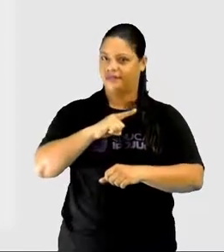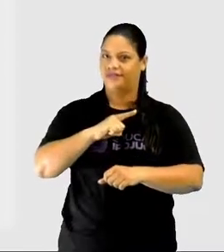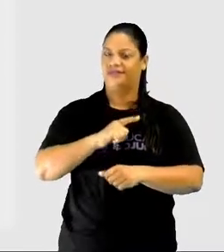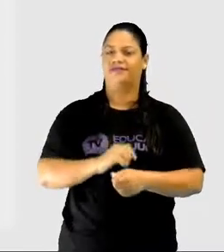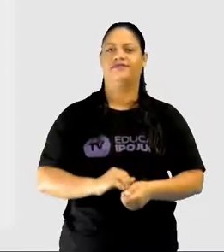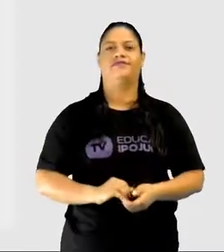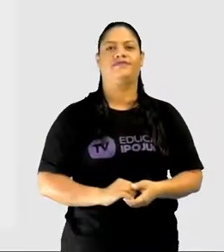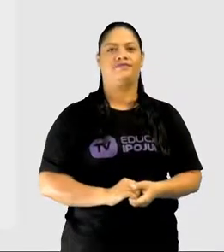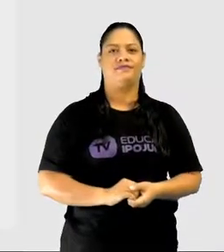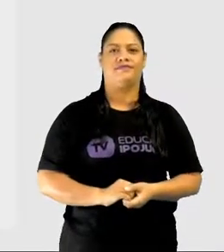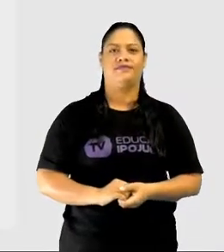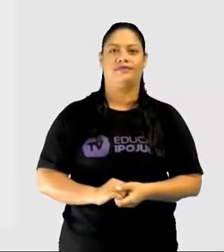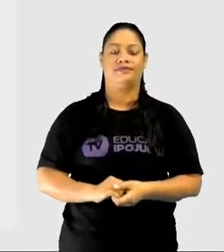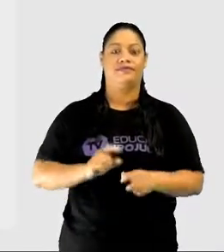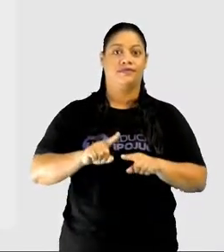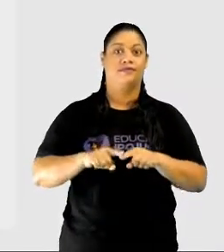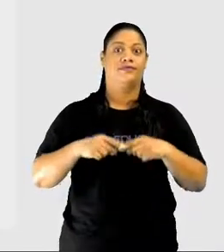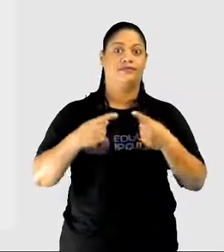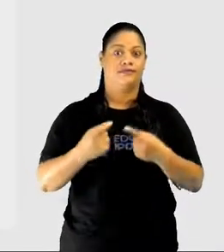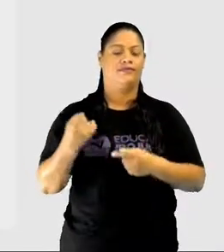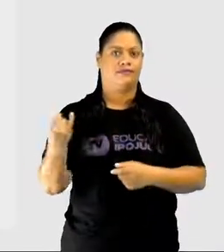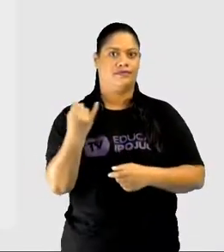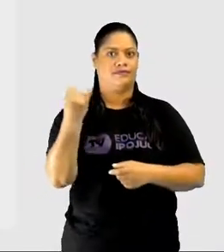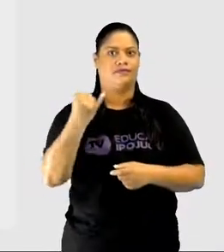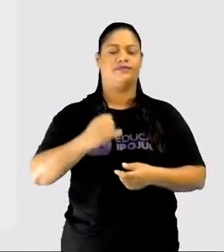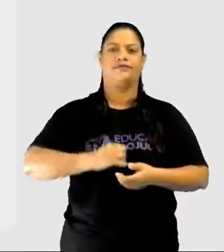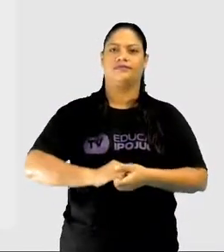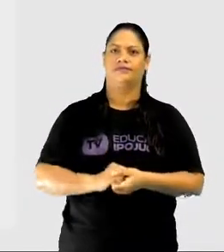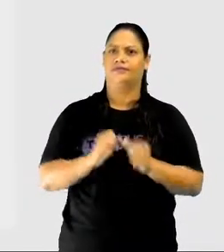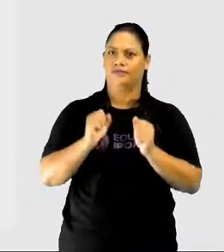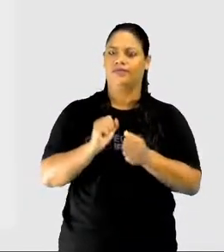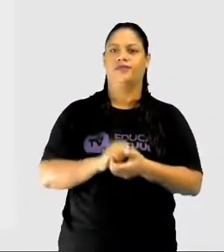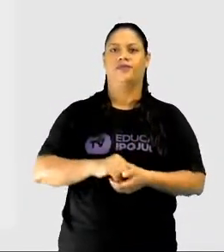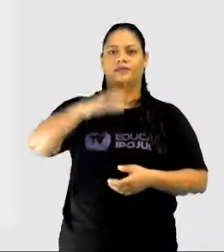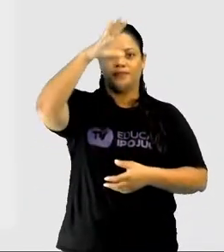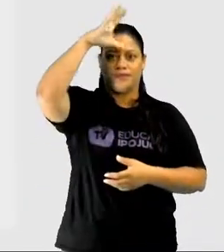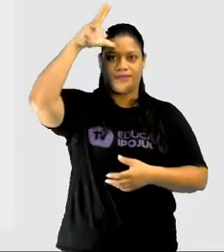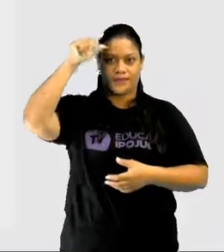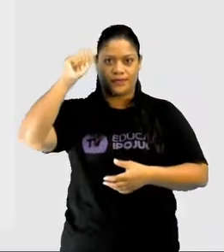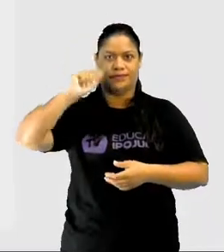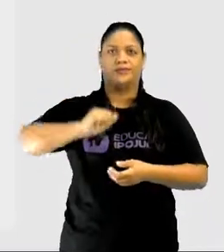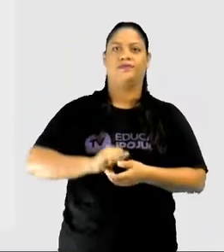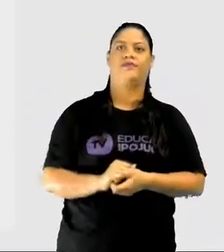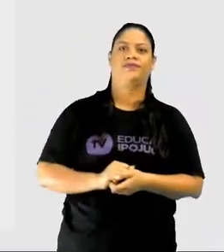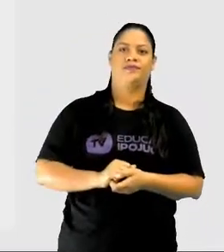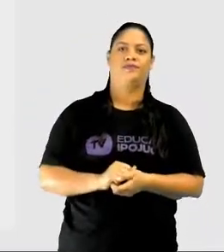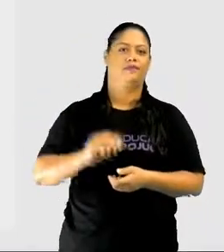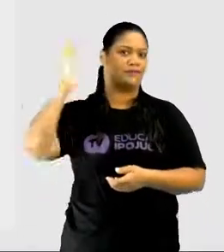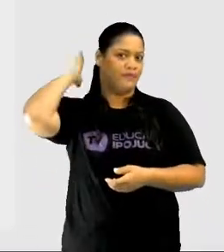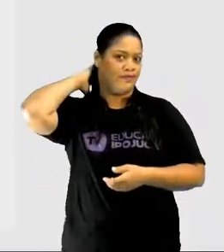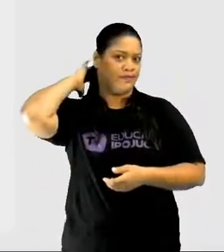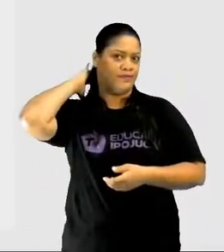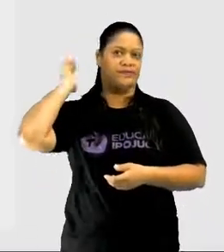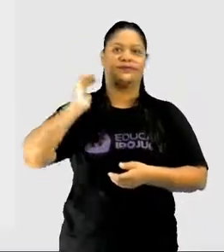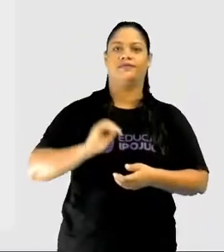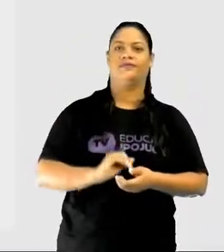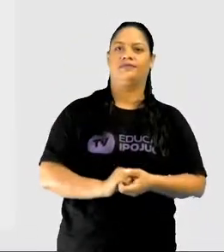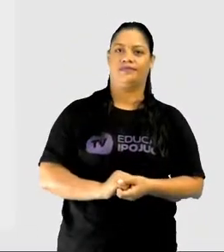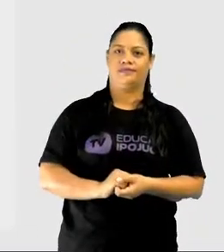região norte. Os principais estados, a gente pode citar aí, Amazonas, Pará e